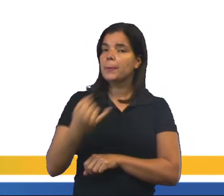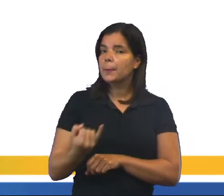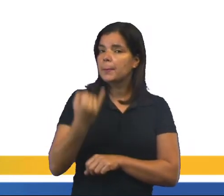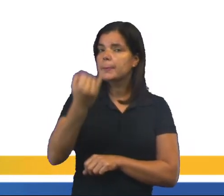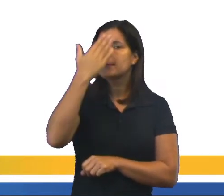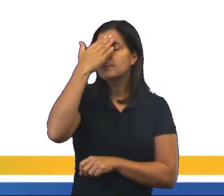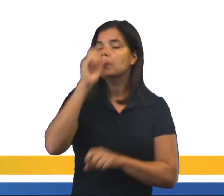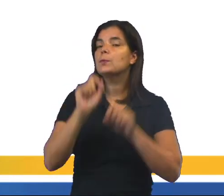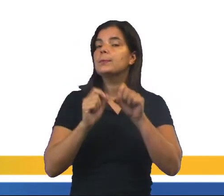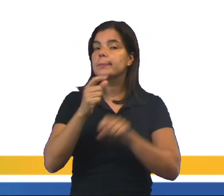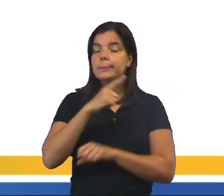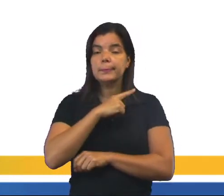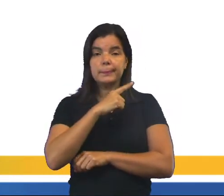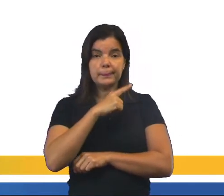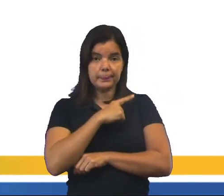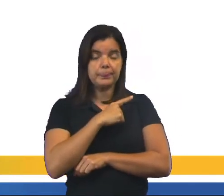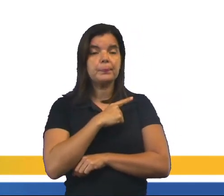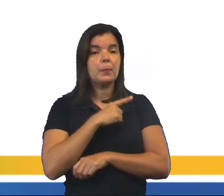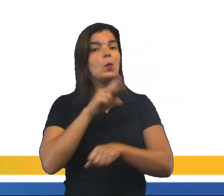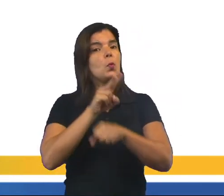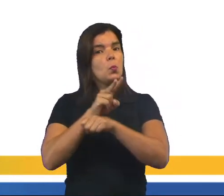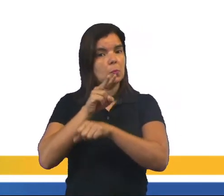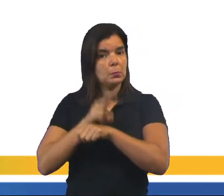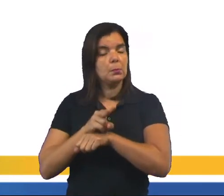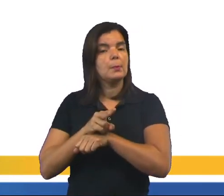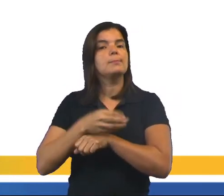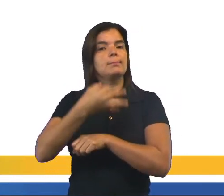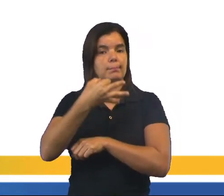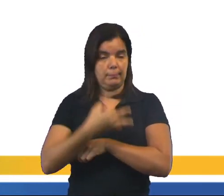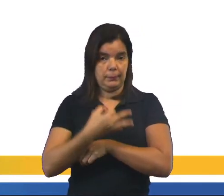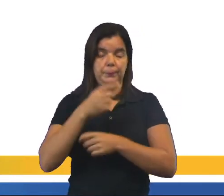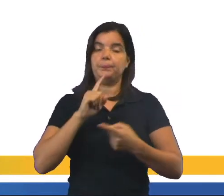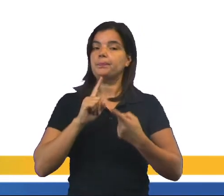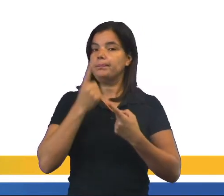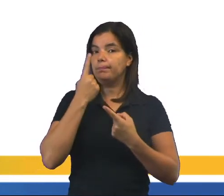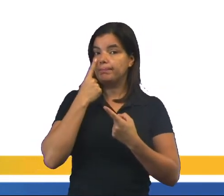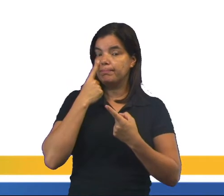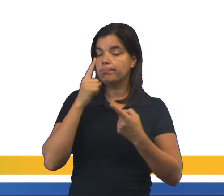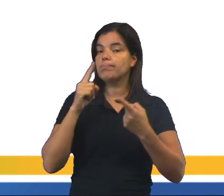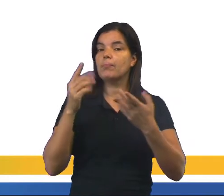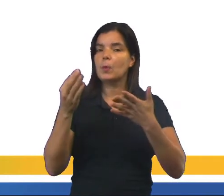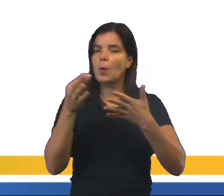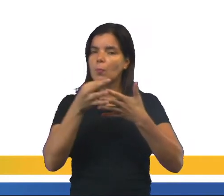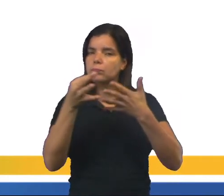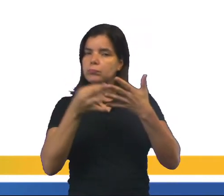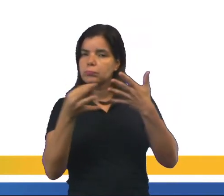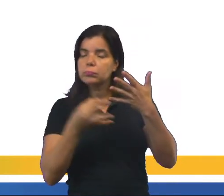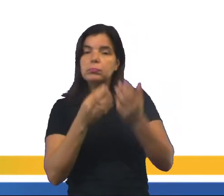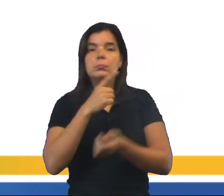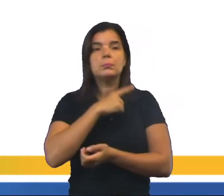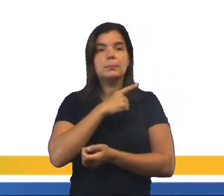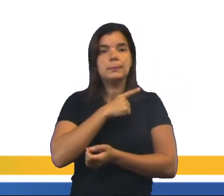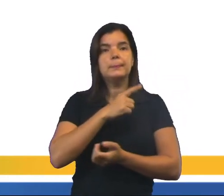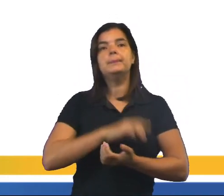sabermos que temos que cuidar muito bem dele. Vejamos alguns cuidados que podemos ter.